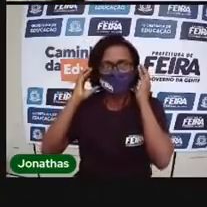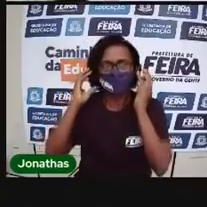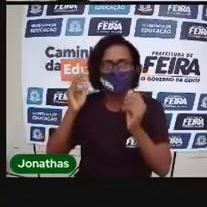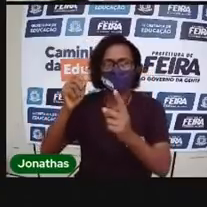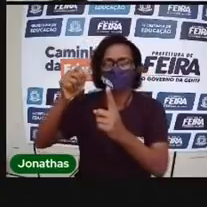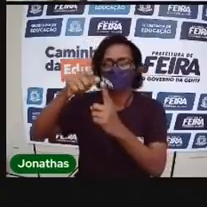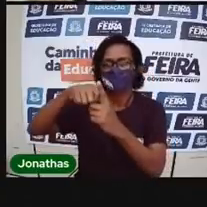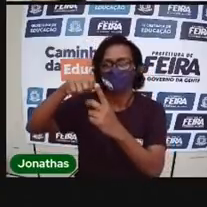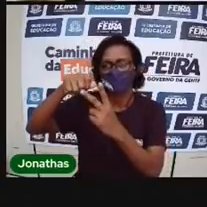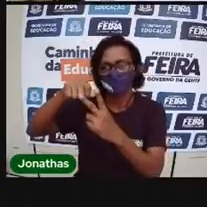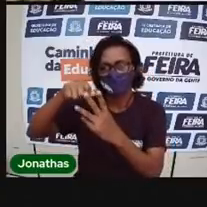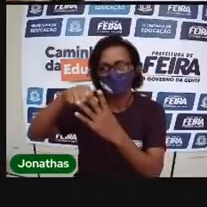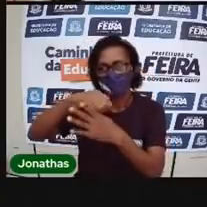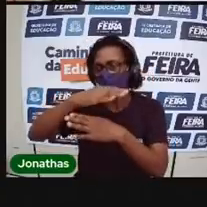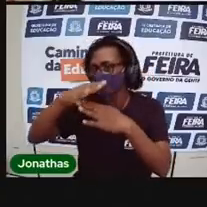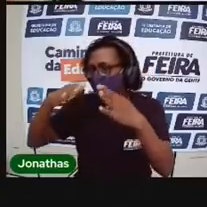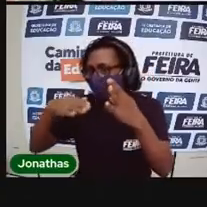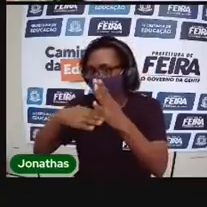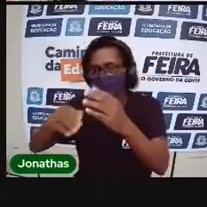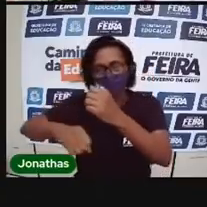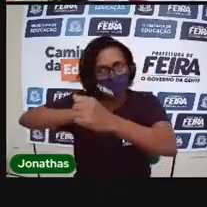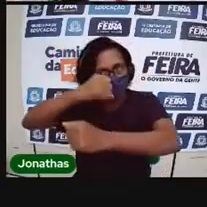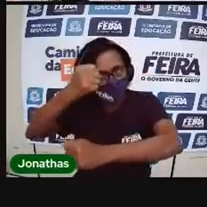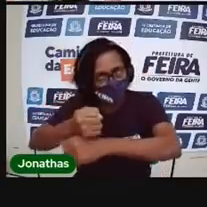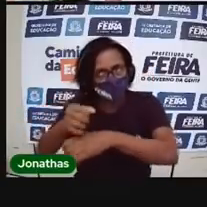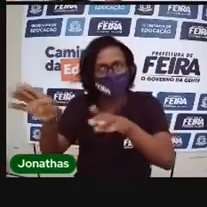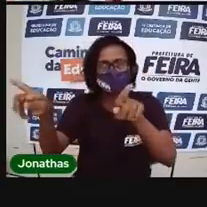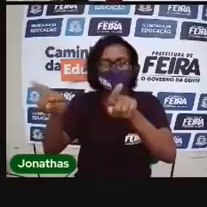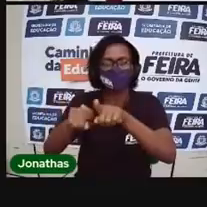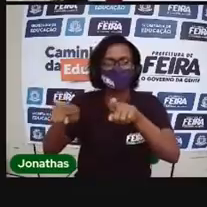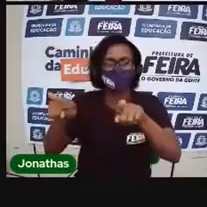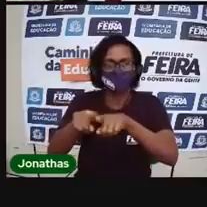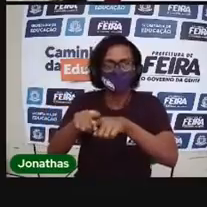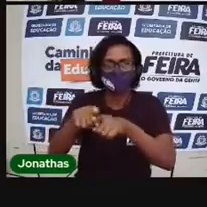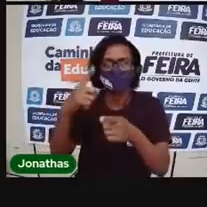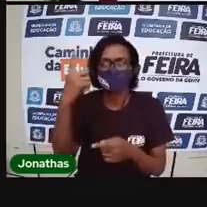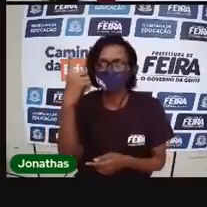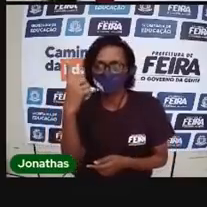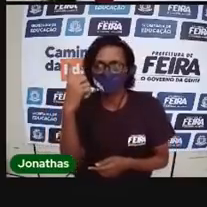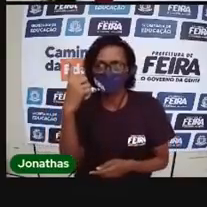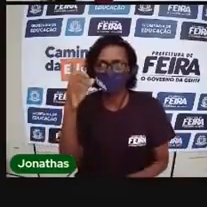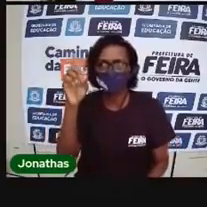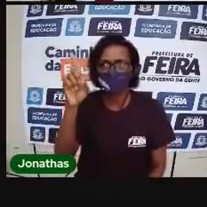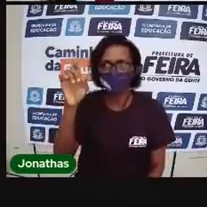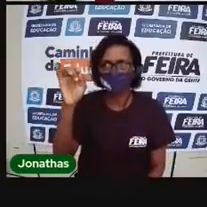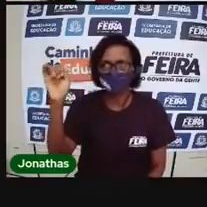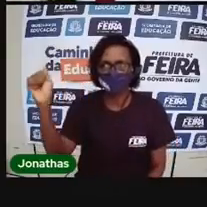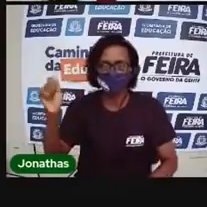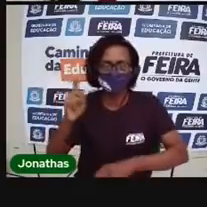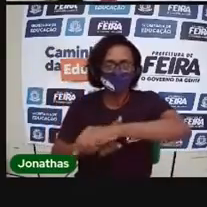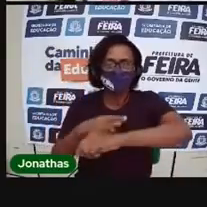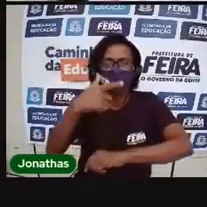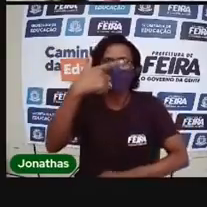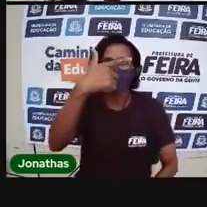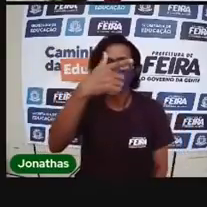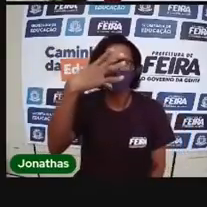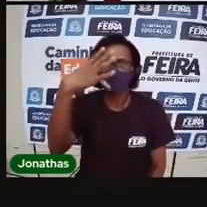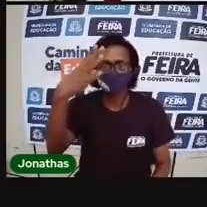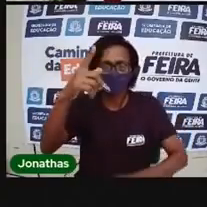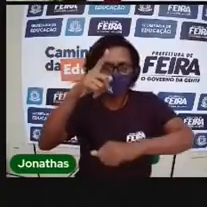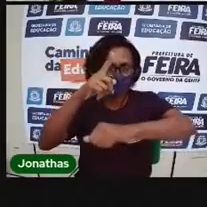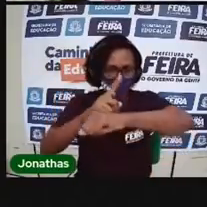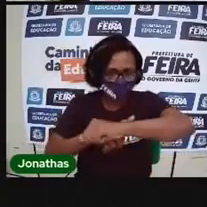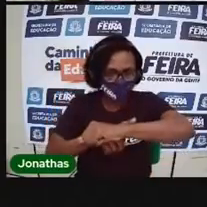meses e os anos. Um dia tem 24 horas. Isso